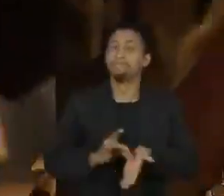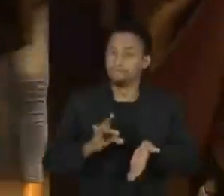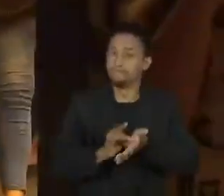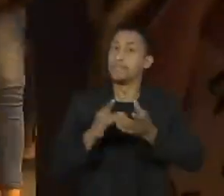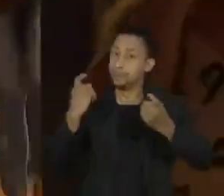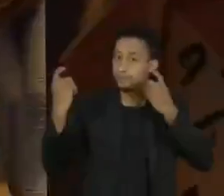preocupado.